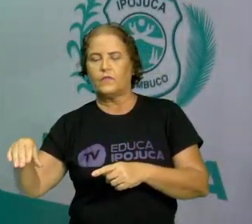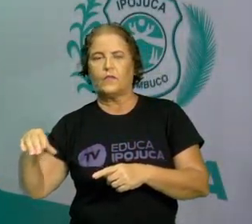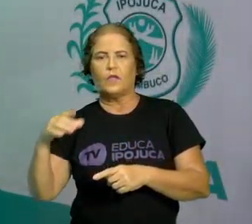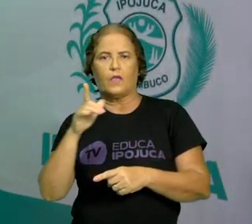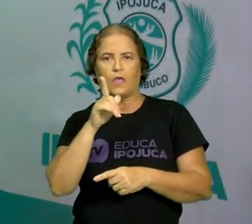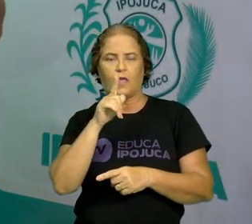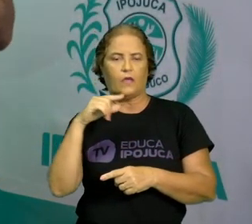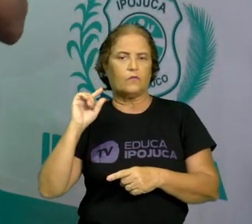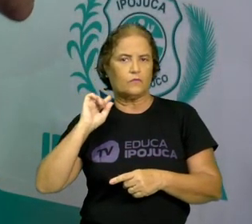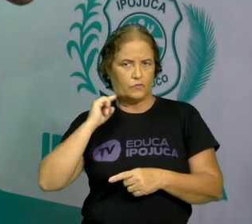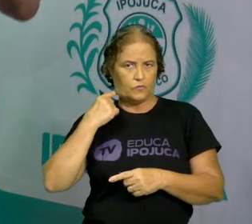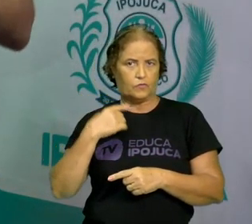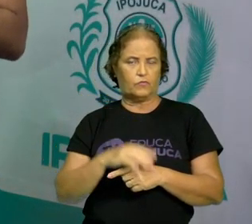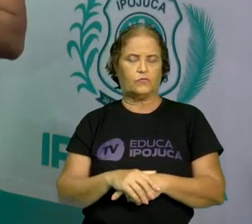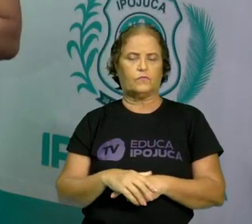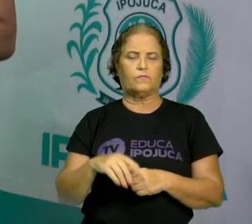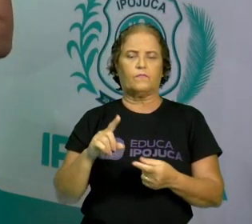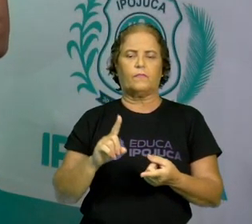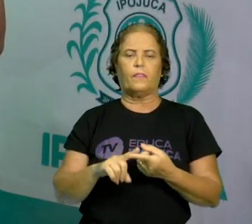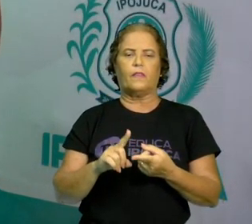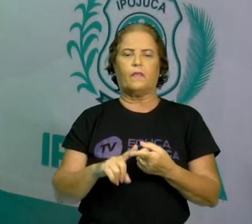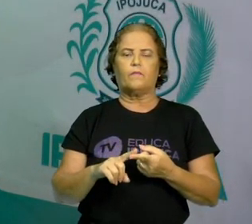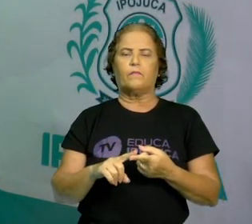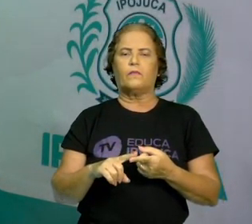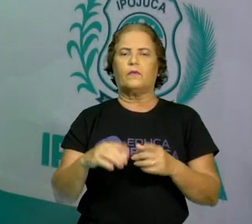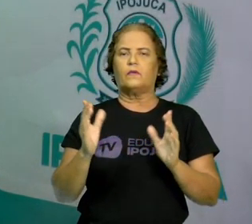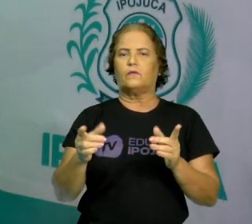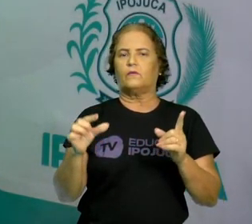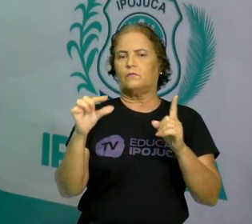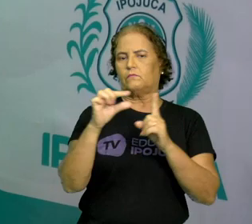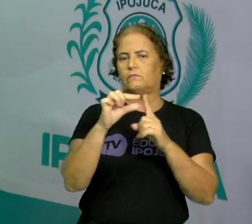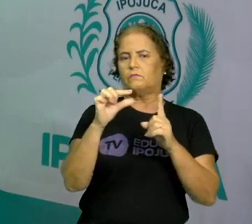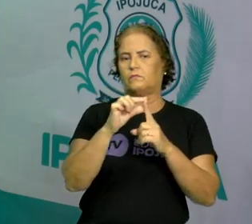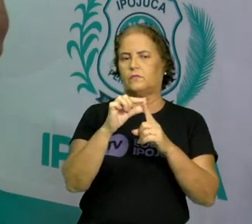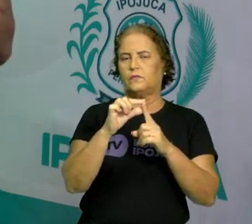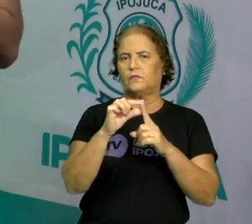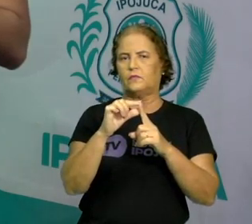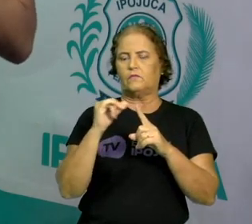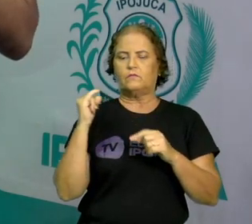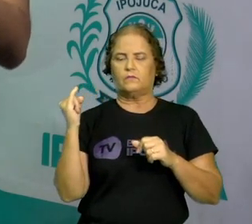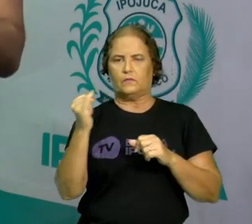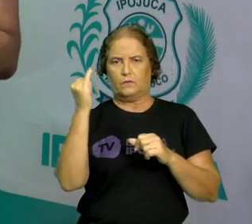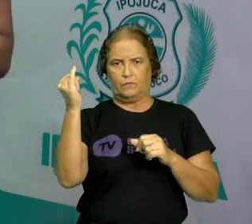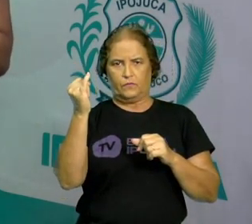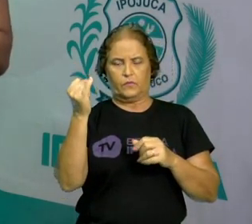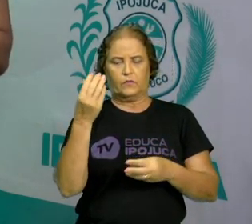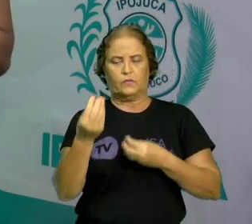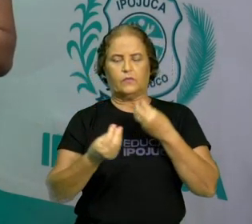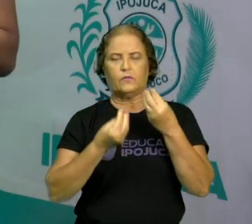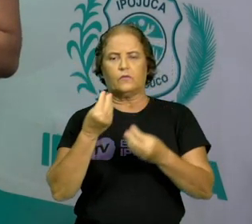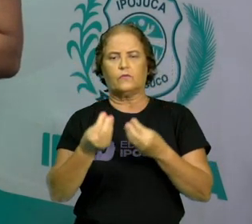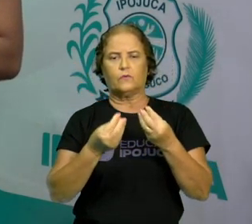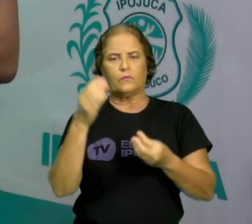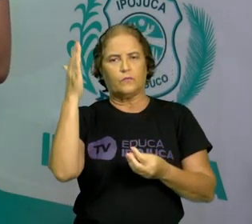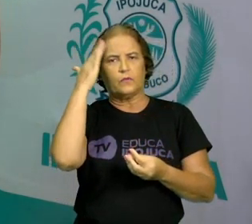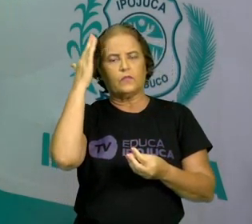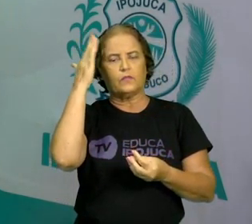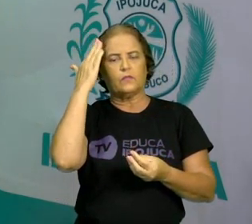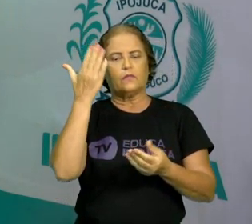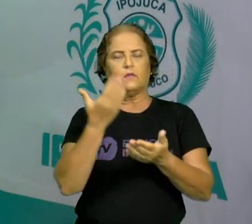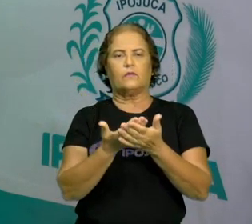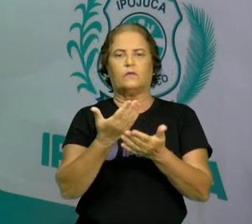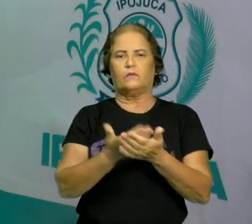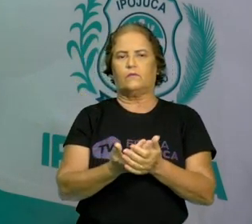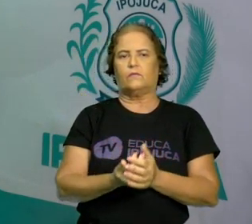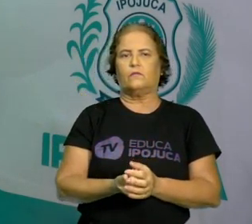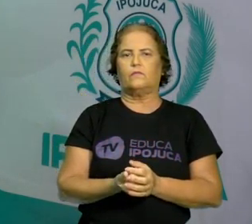Portanto, agora a gente tem as nossas palavras-chave. Para fechamento da nossa aula, entender como foi ela. Falamos